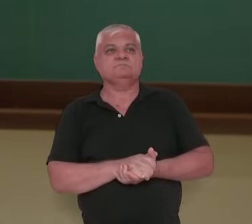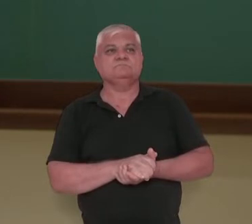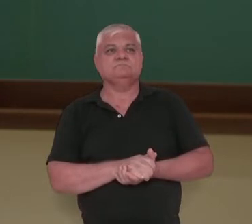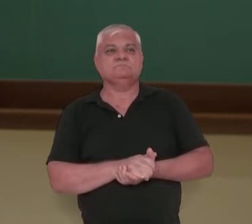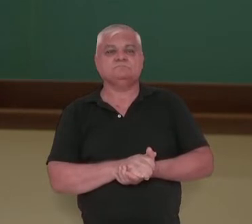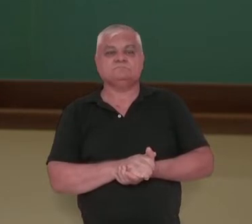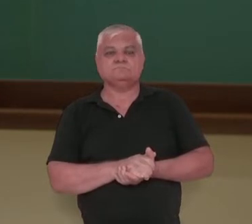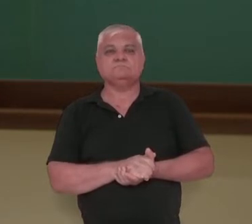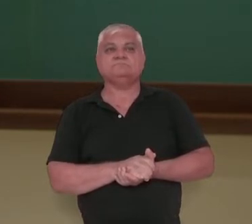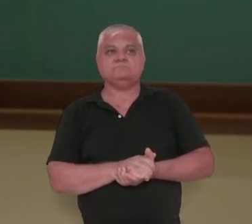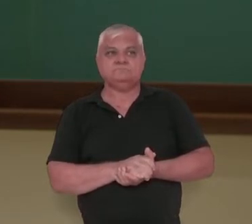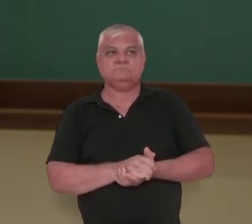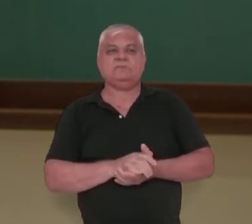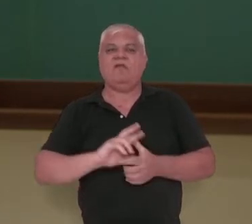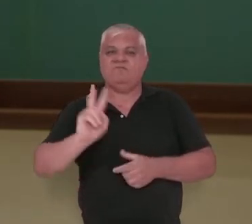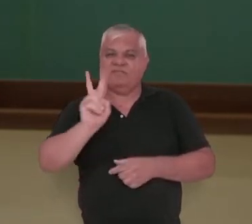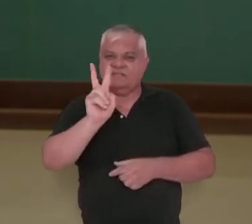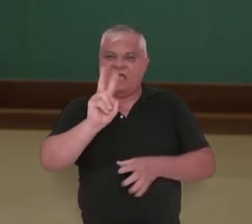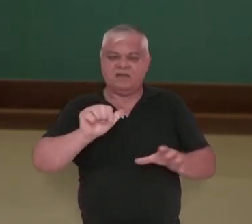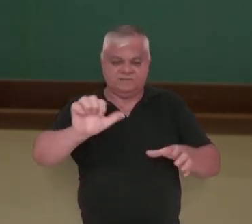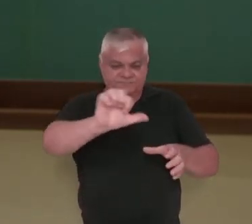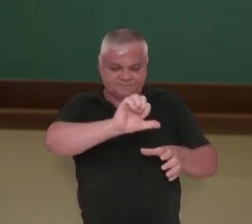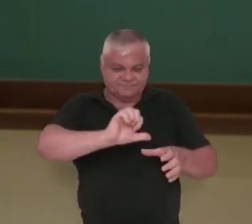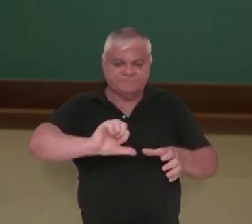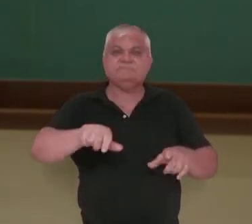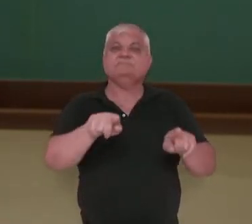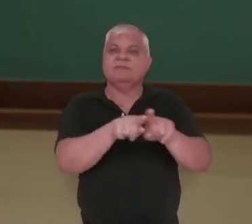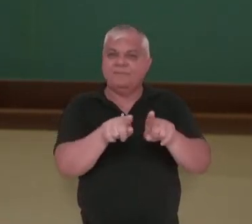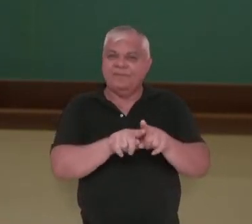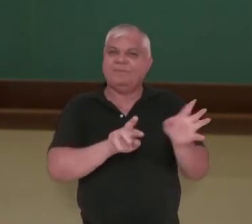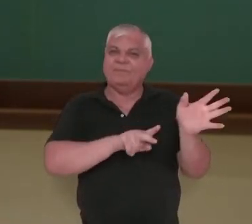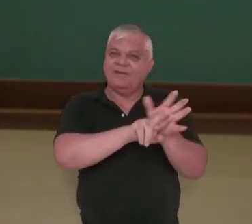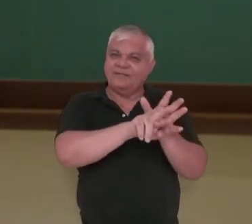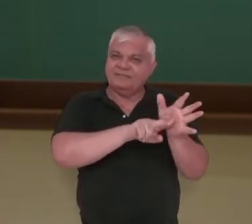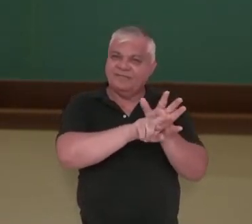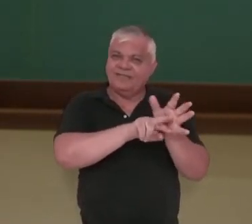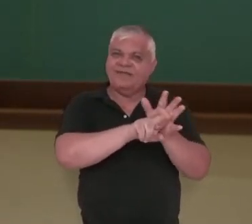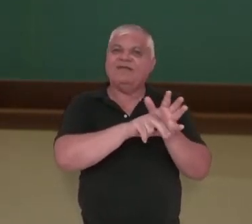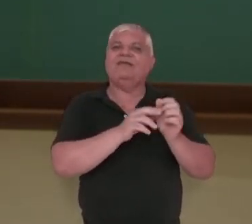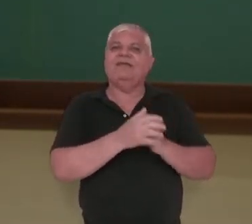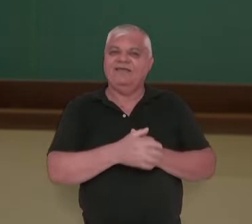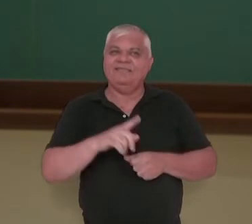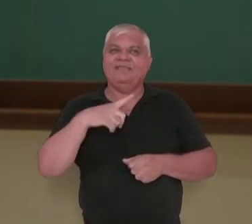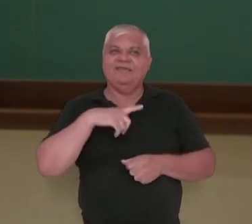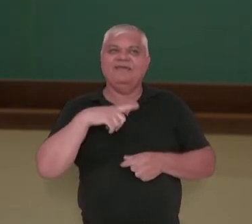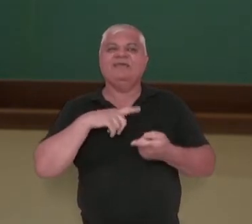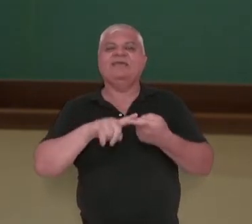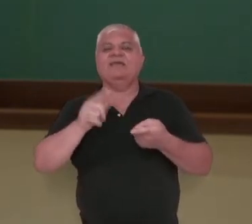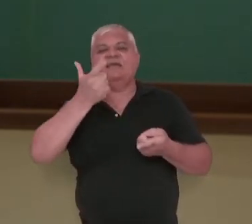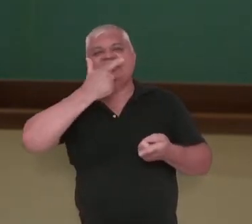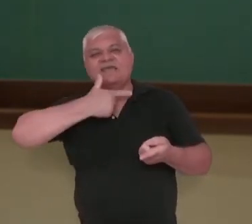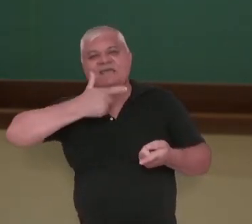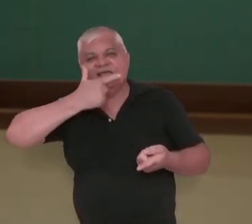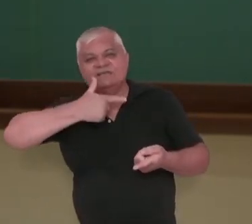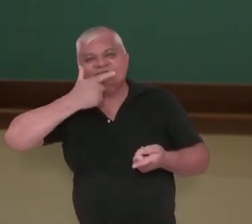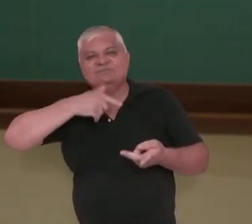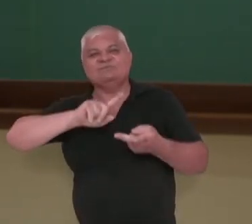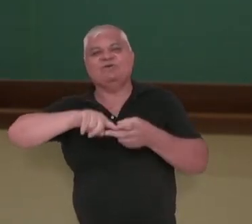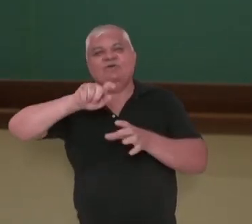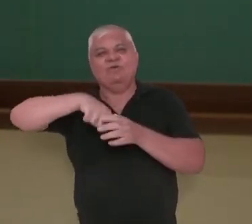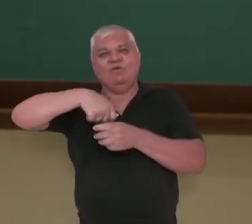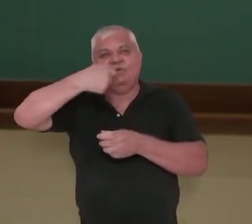Produção de vinagre. Também é utilizado ali as bactérias, né? Pela fermentação acética, né? Produção de queijos e